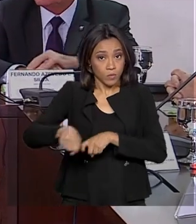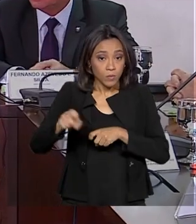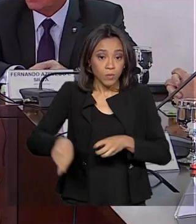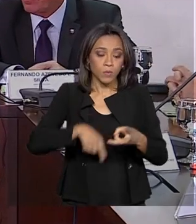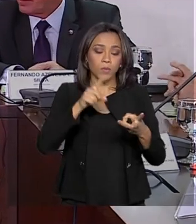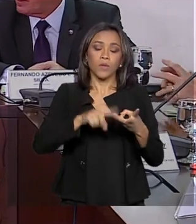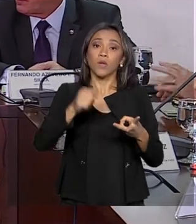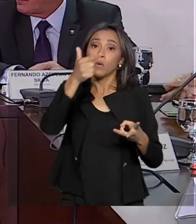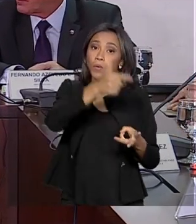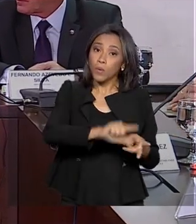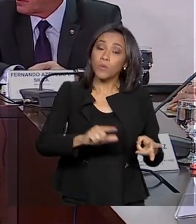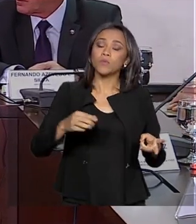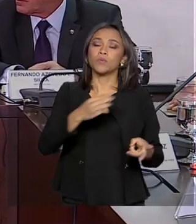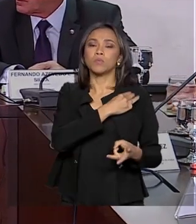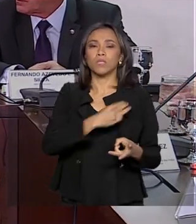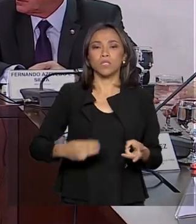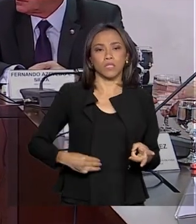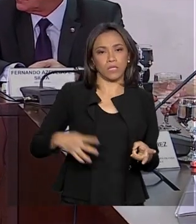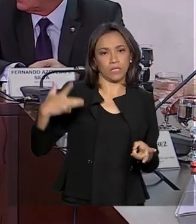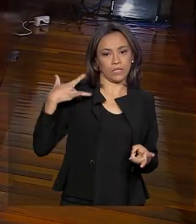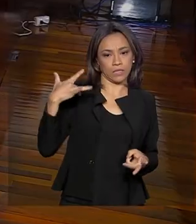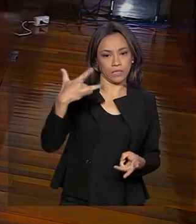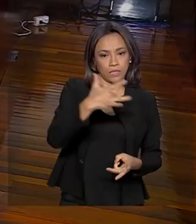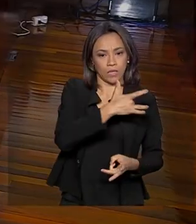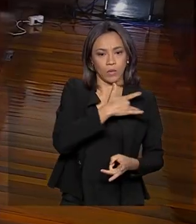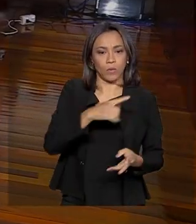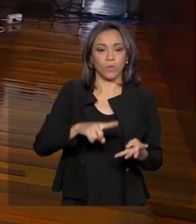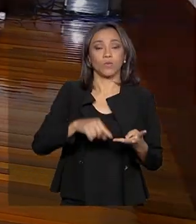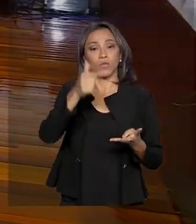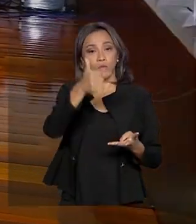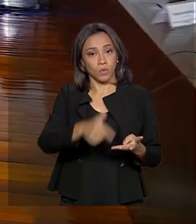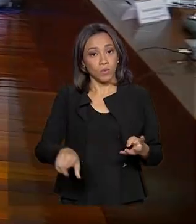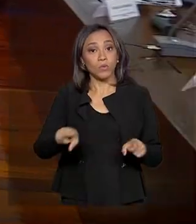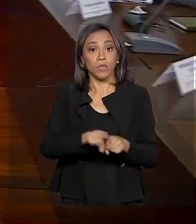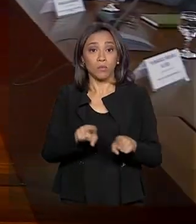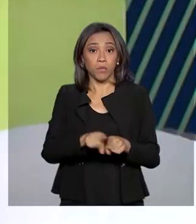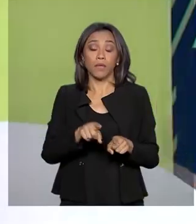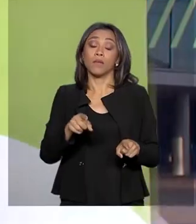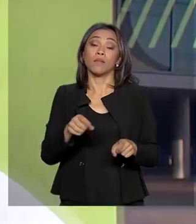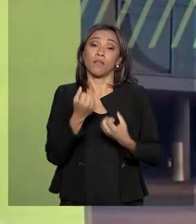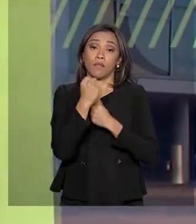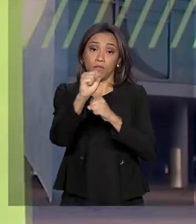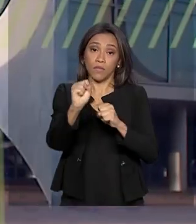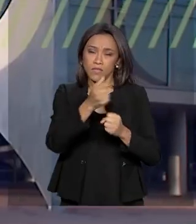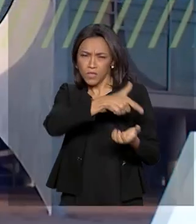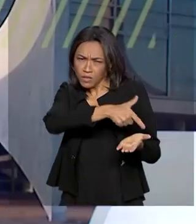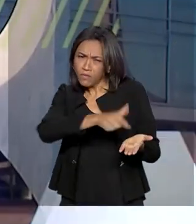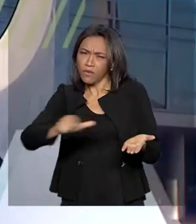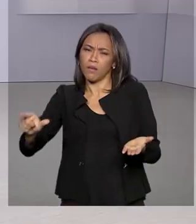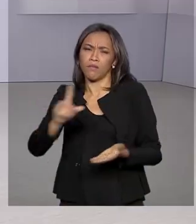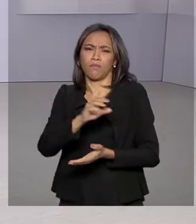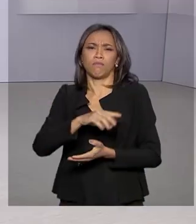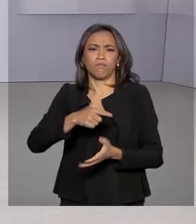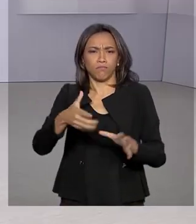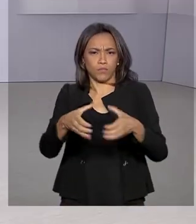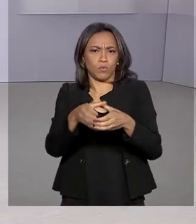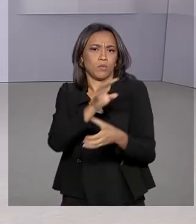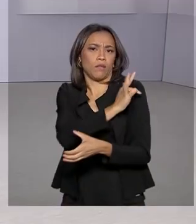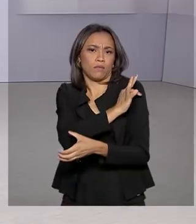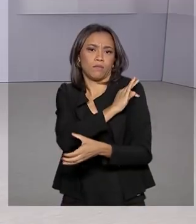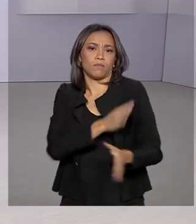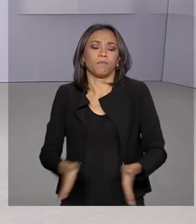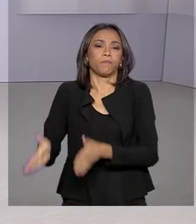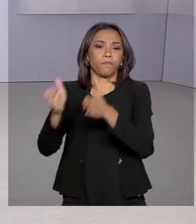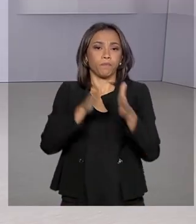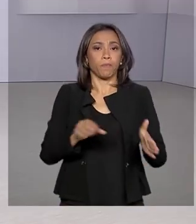Henrique Mandetta, da Saúde, Fernanda Devedo, da Defesa e também técnicos dos outros ministérios. O